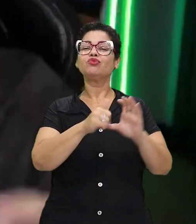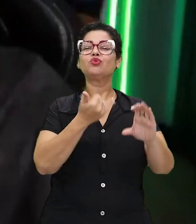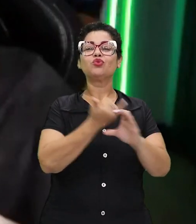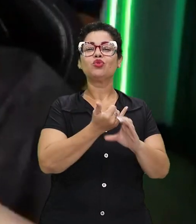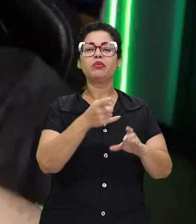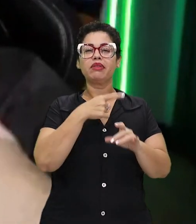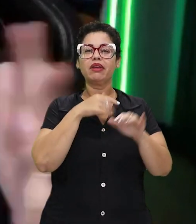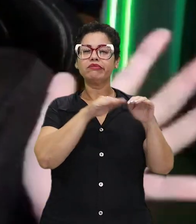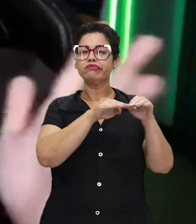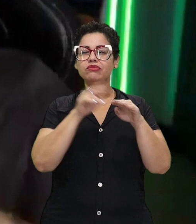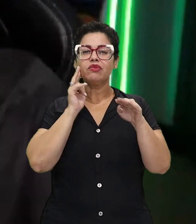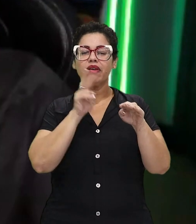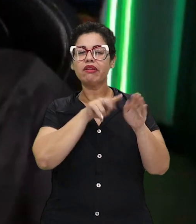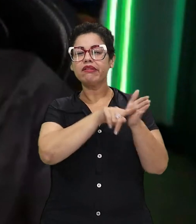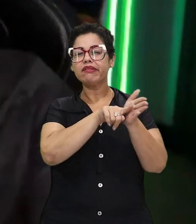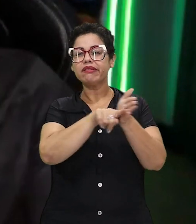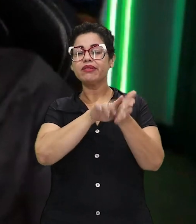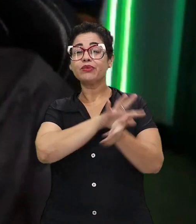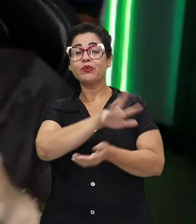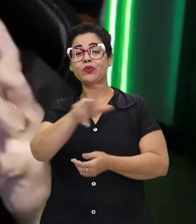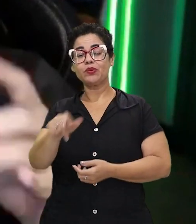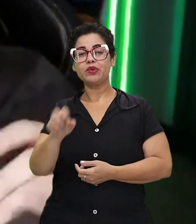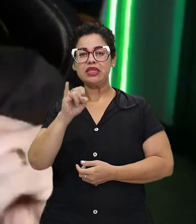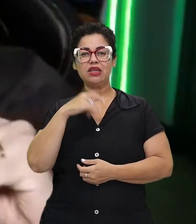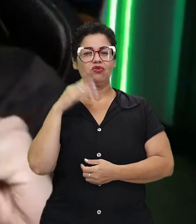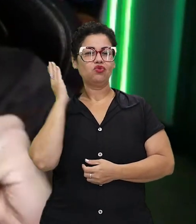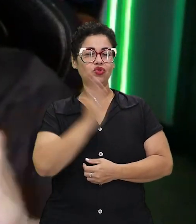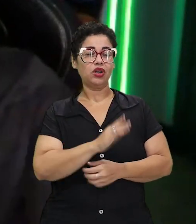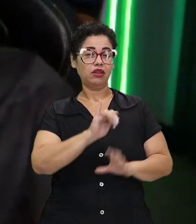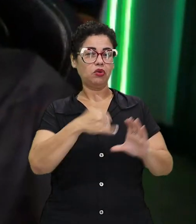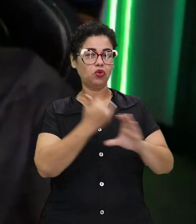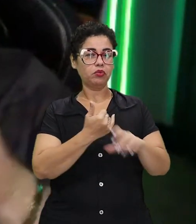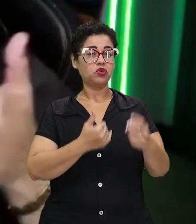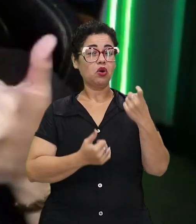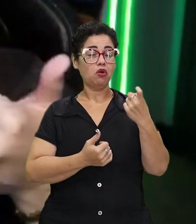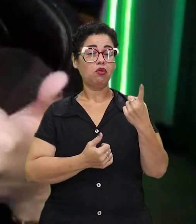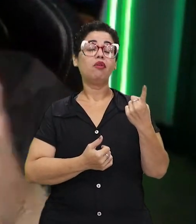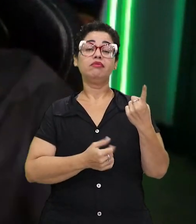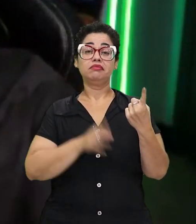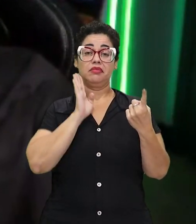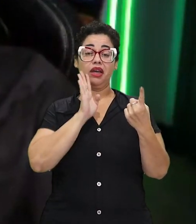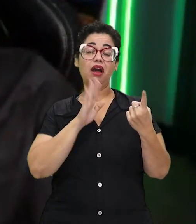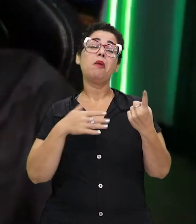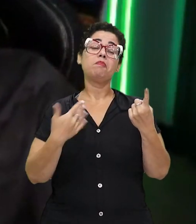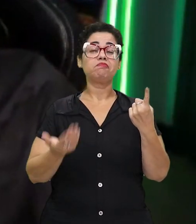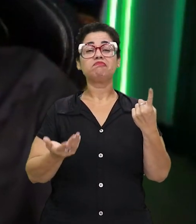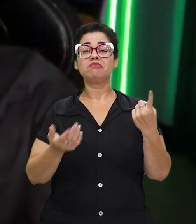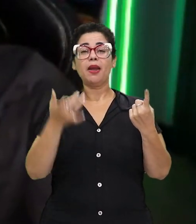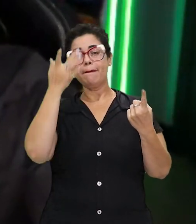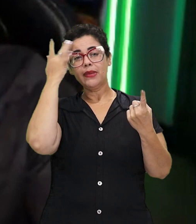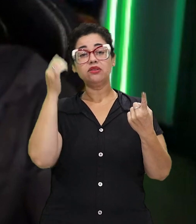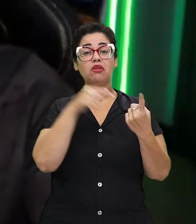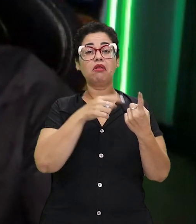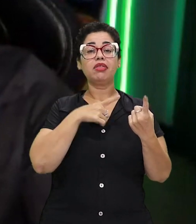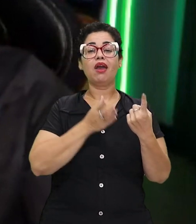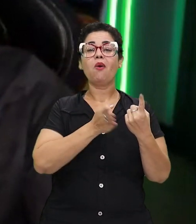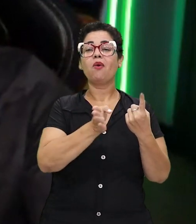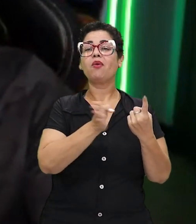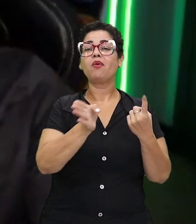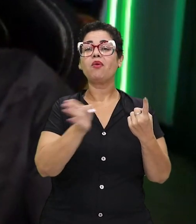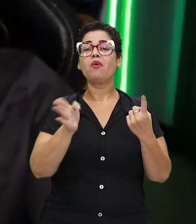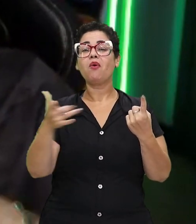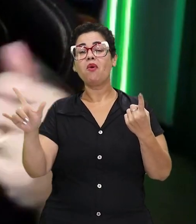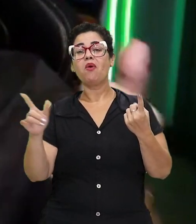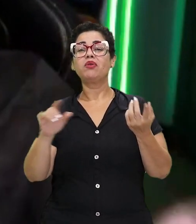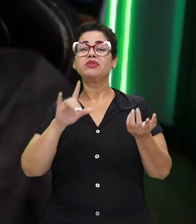no YouTube e em todas as plataformas. Por exemplo, se eu ficar só no YouTube, seria legal? Sim. Mas aí a galera está migrando muito para outras